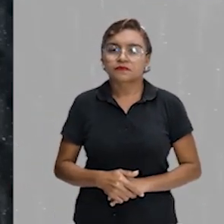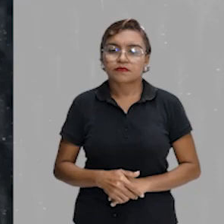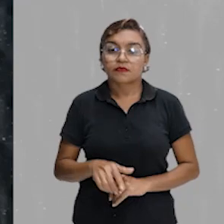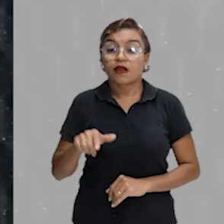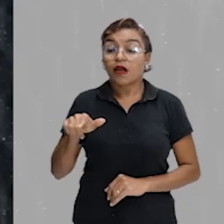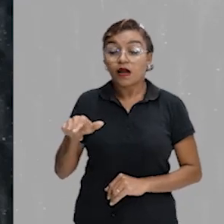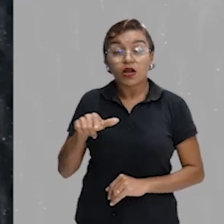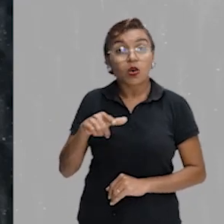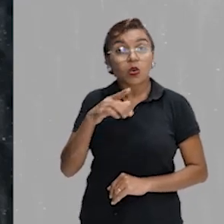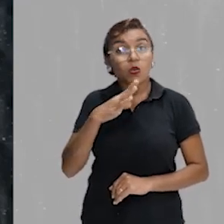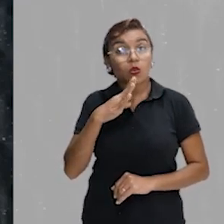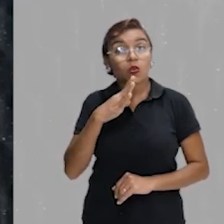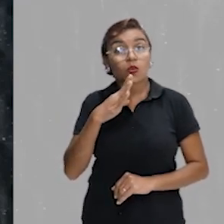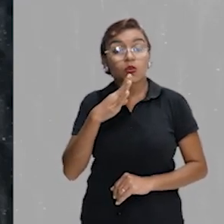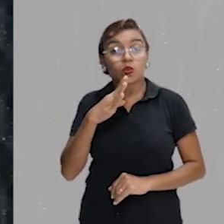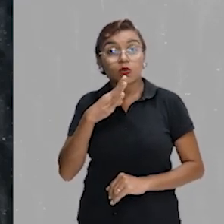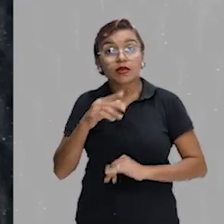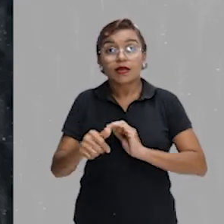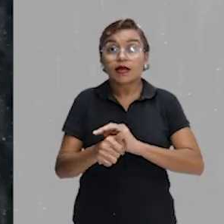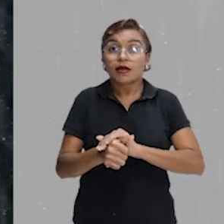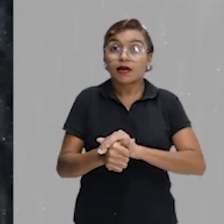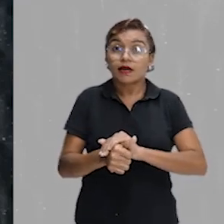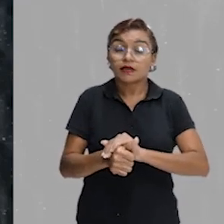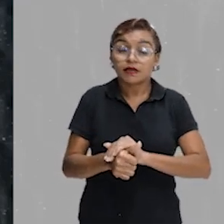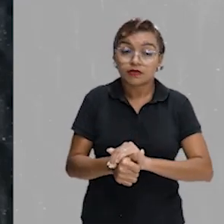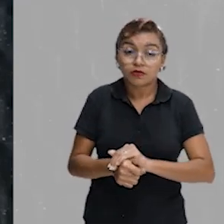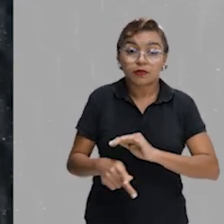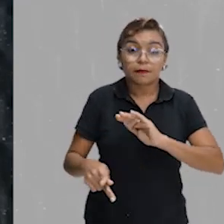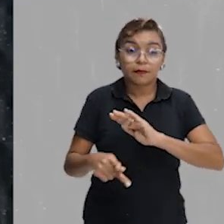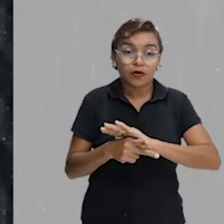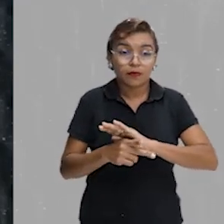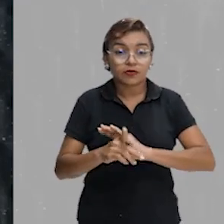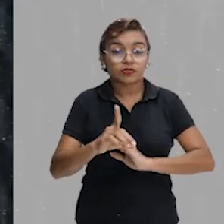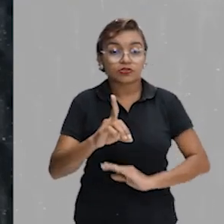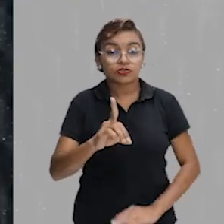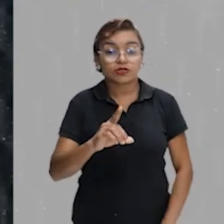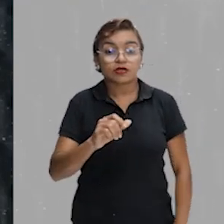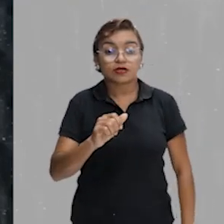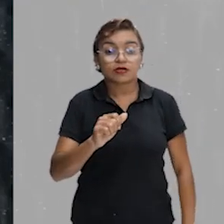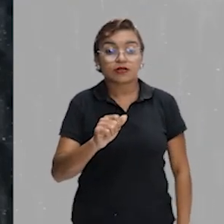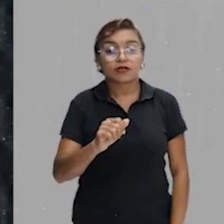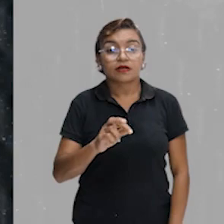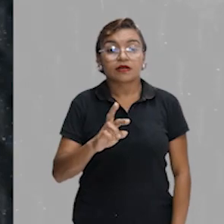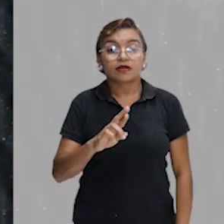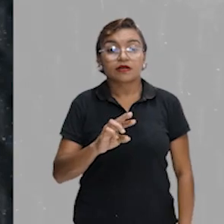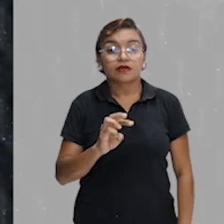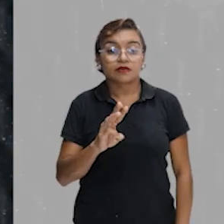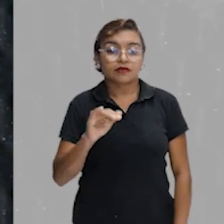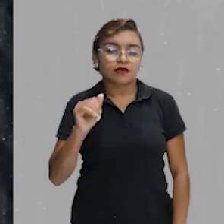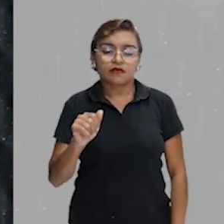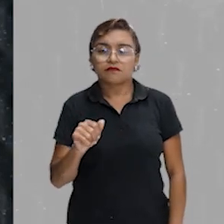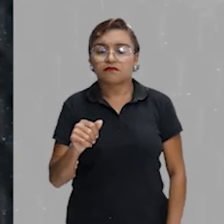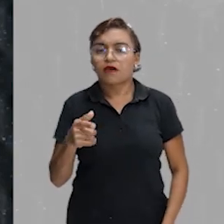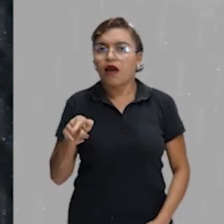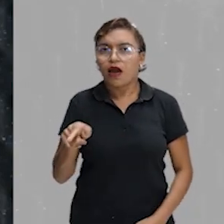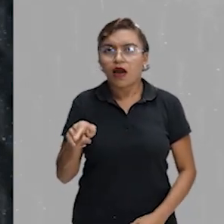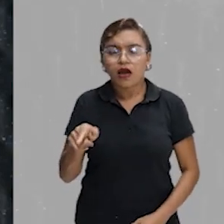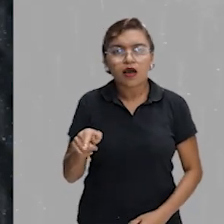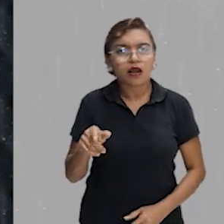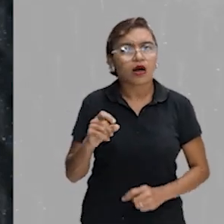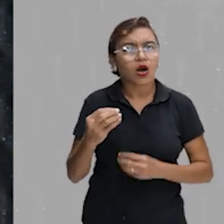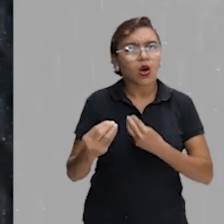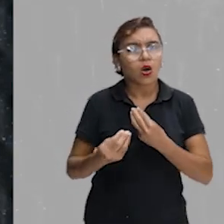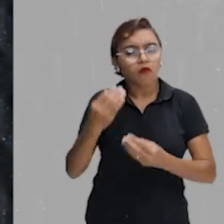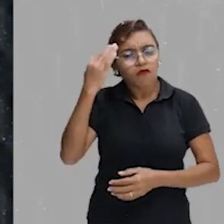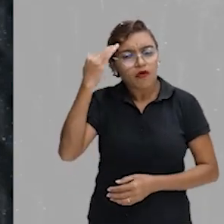sendo conhecida como a tartaruga de estimação, o enigma, ela é um enigma, porque ninguém sabe prever